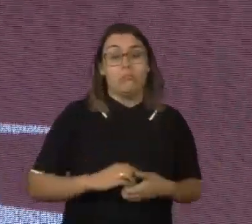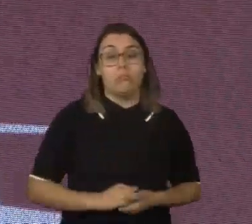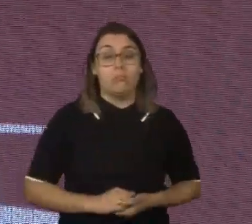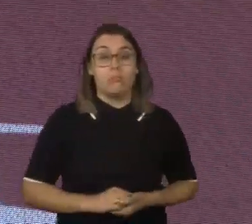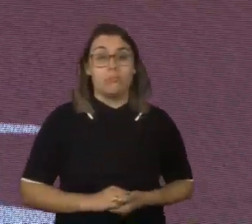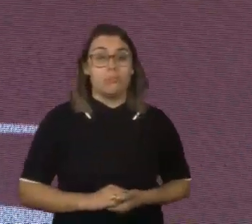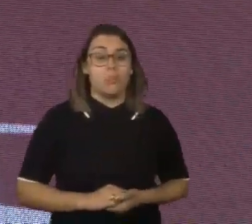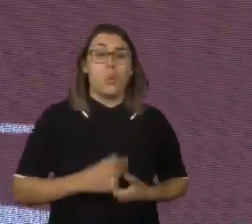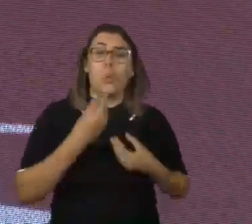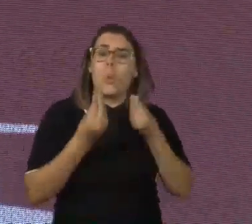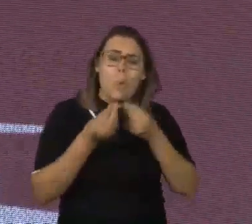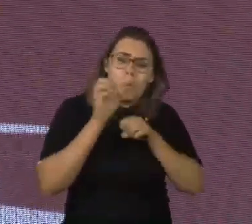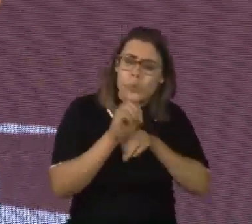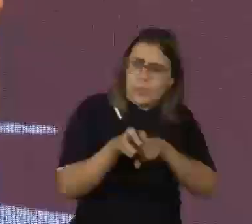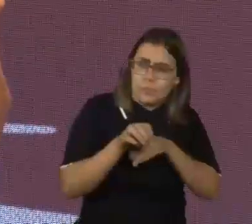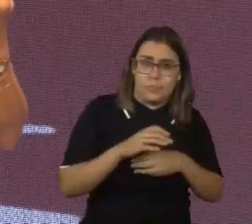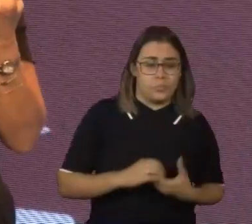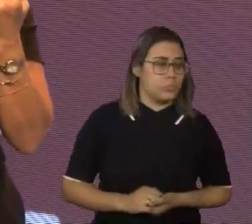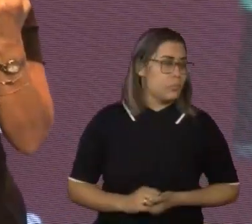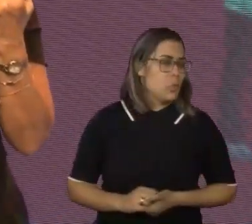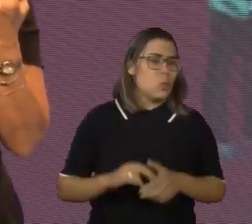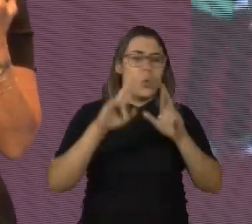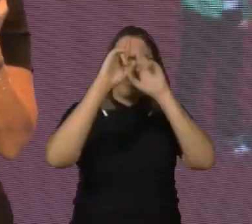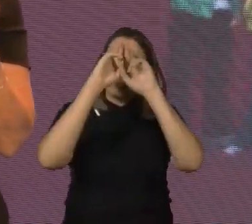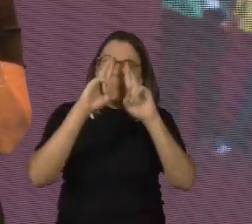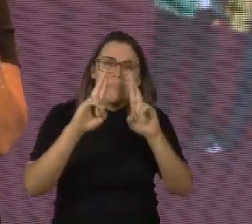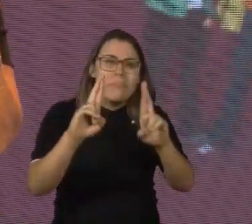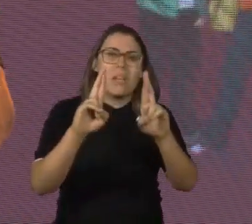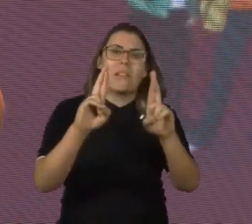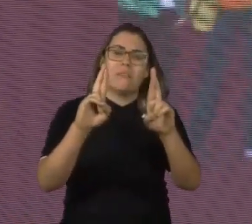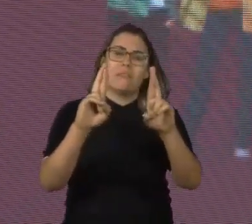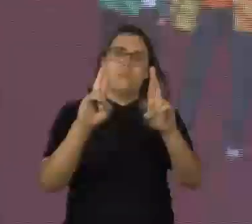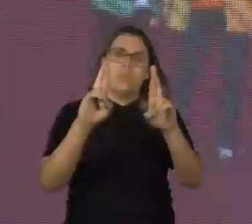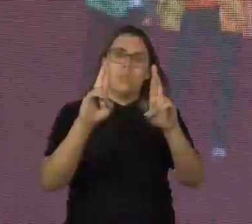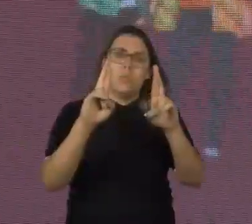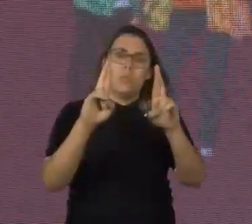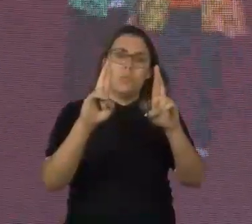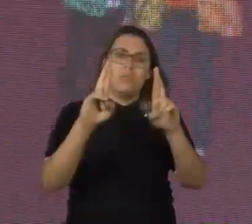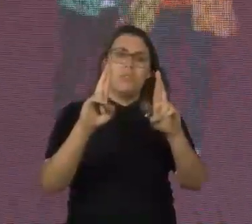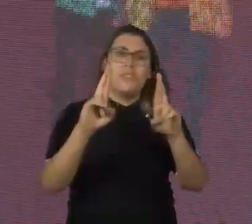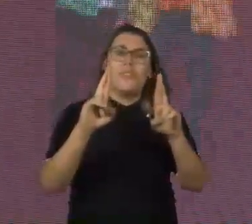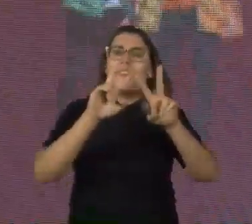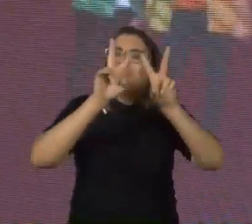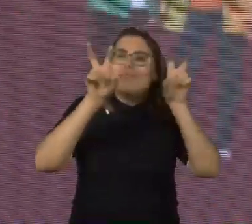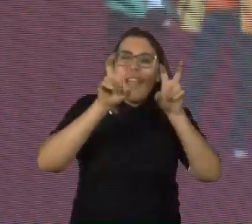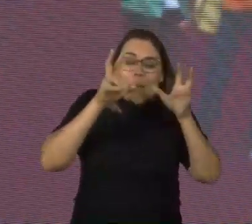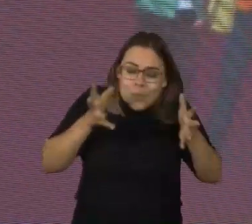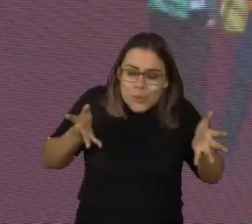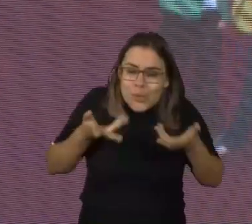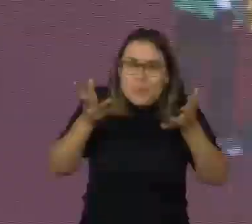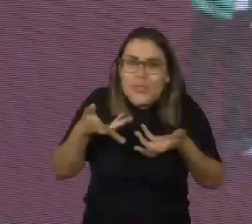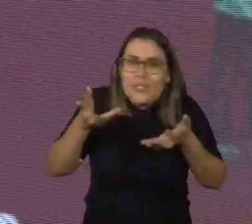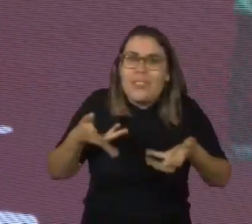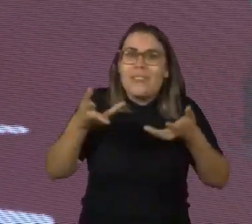essa educação? Com muito respeito, com assuntos motivadores, por si só, ele já é